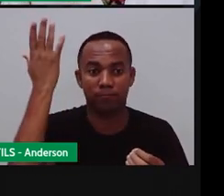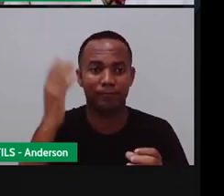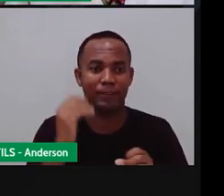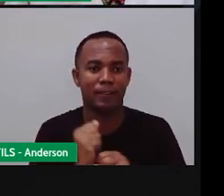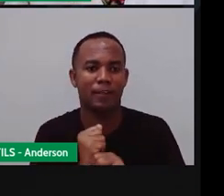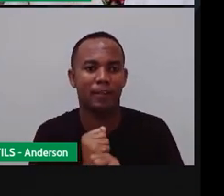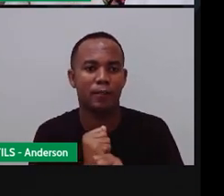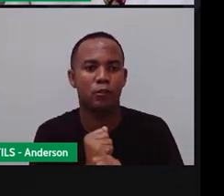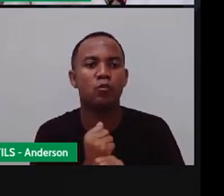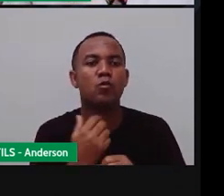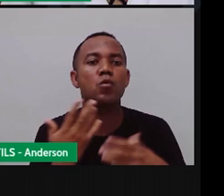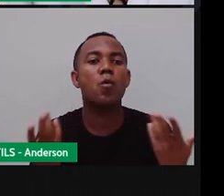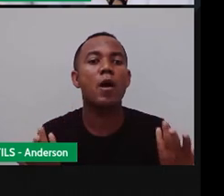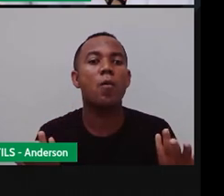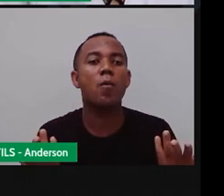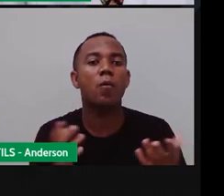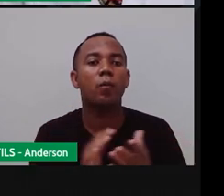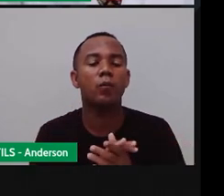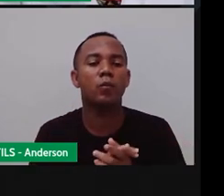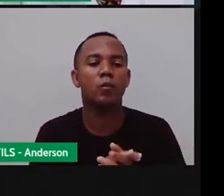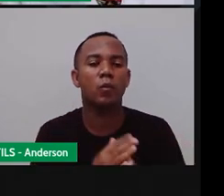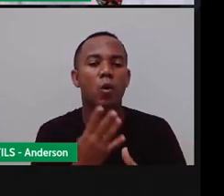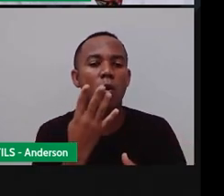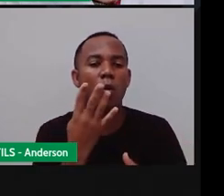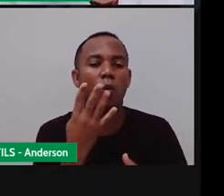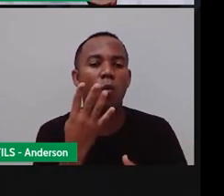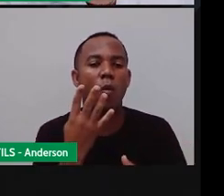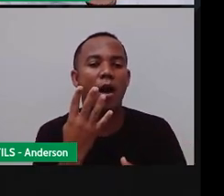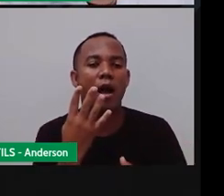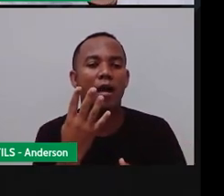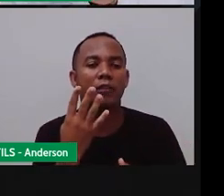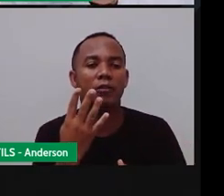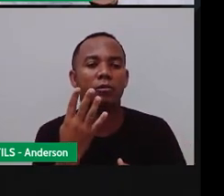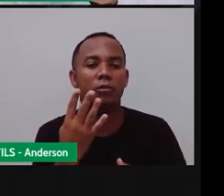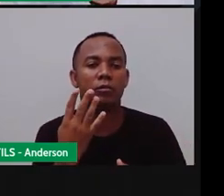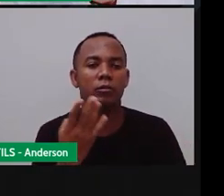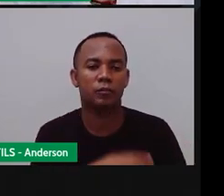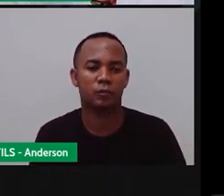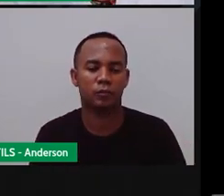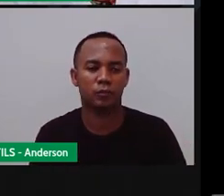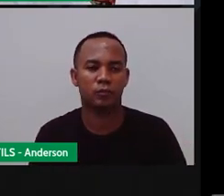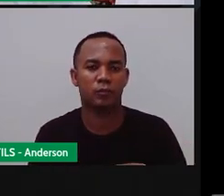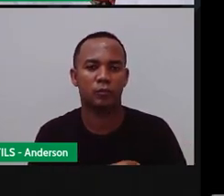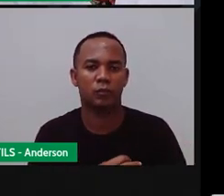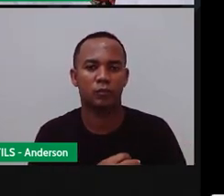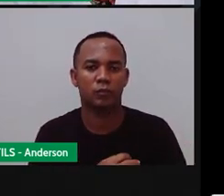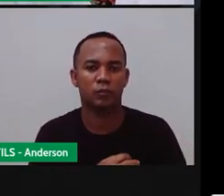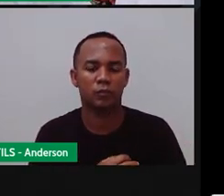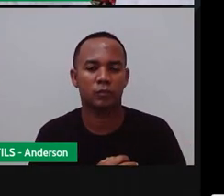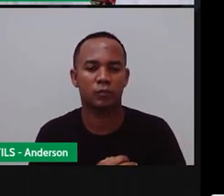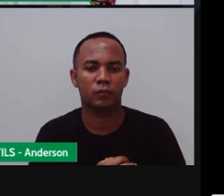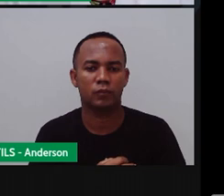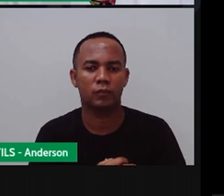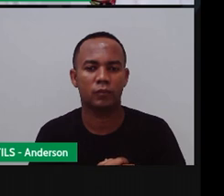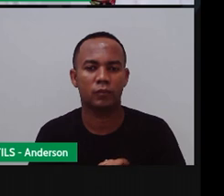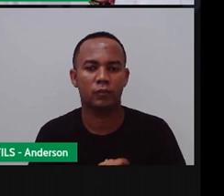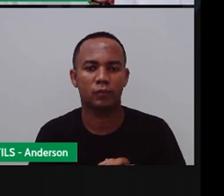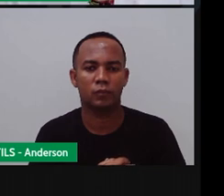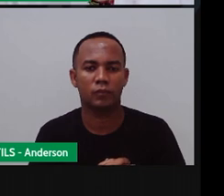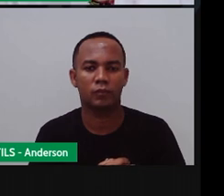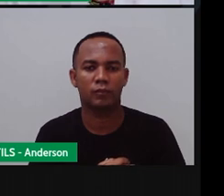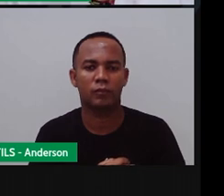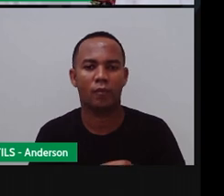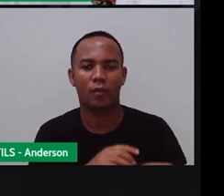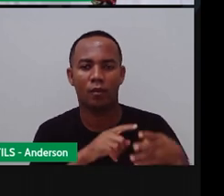que são quantas? Quatro estações do ano né? Já dizia Sandy Júnior